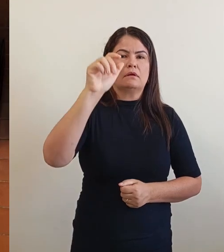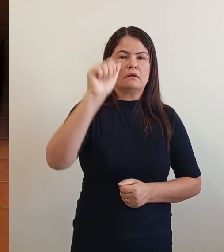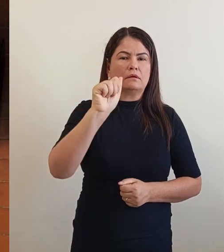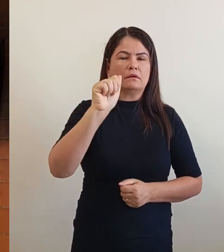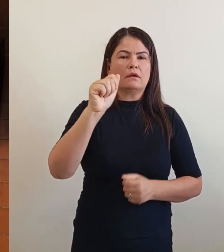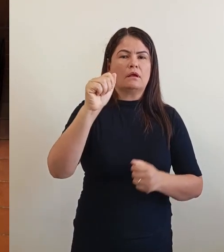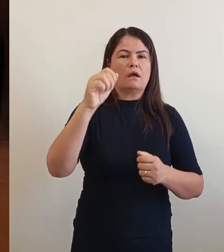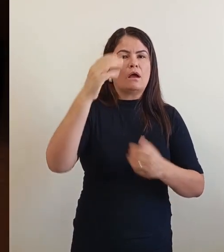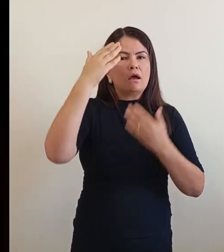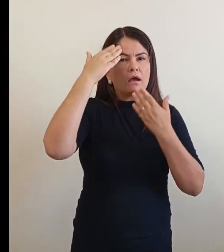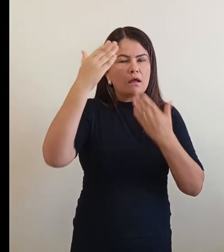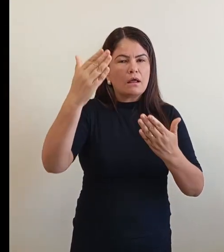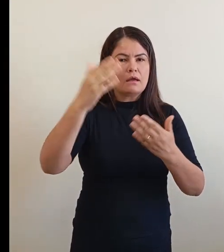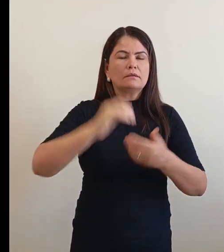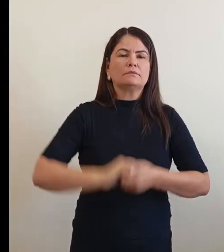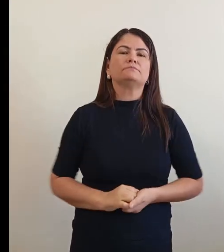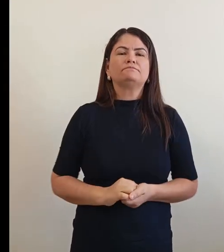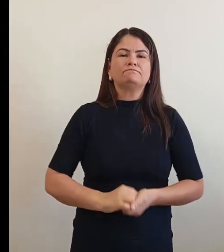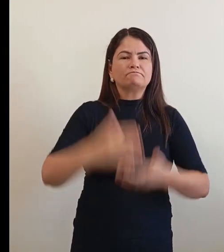oportunidade. Obrigado.